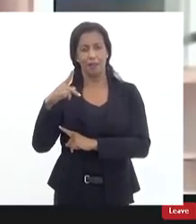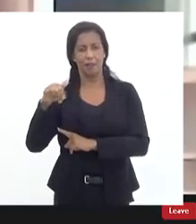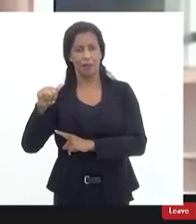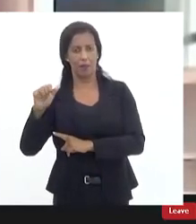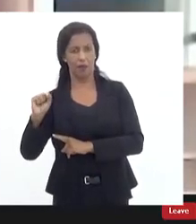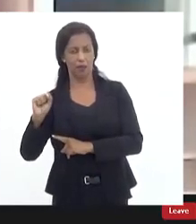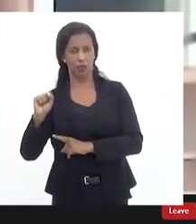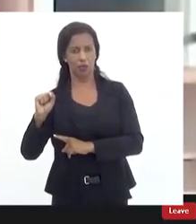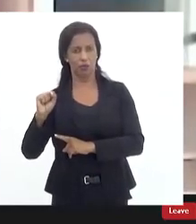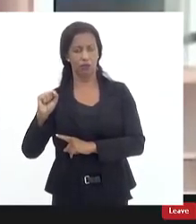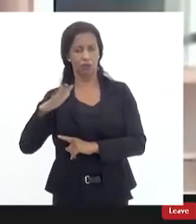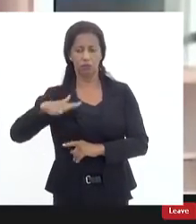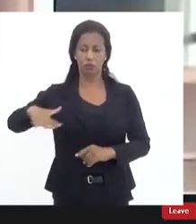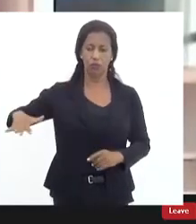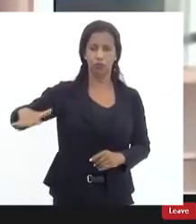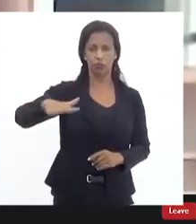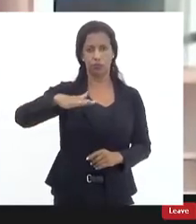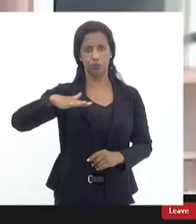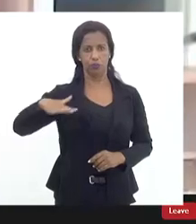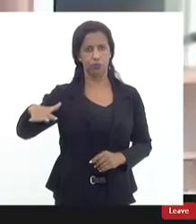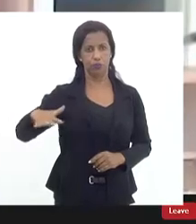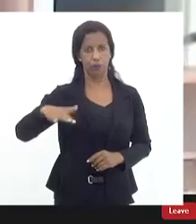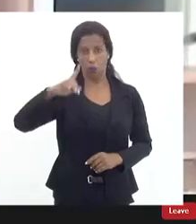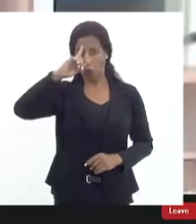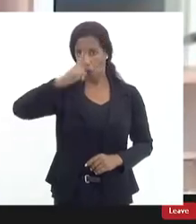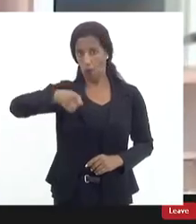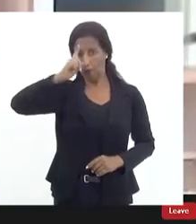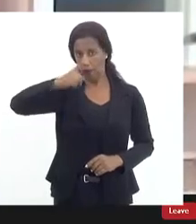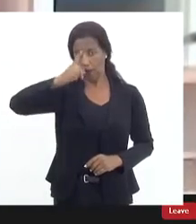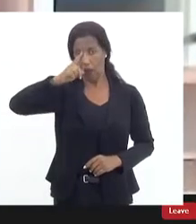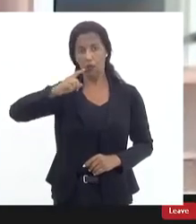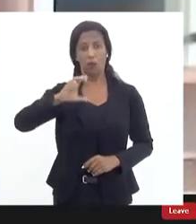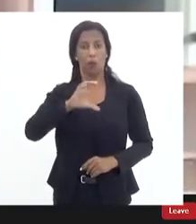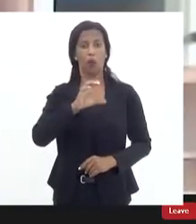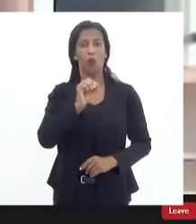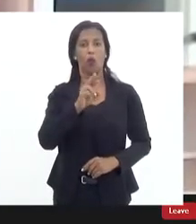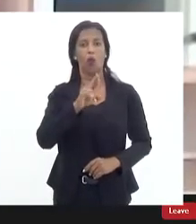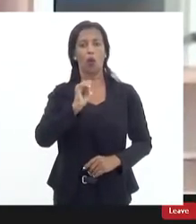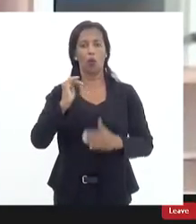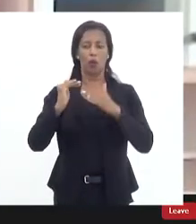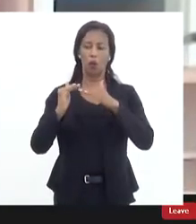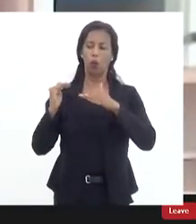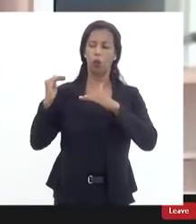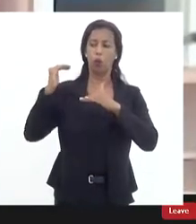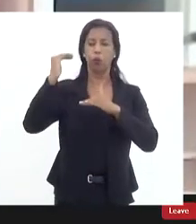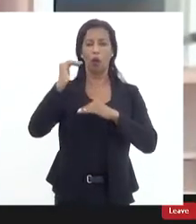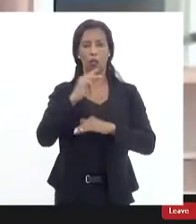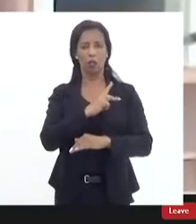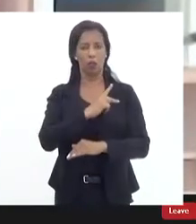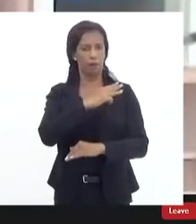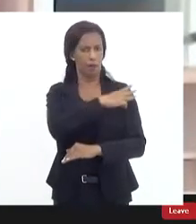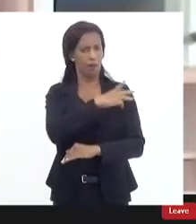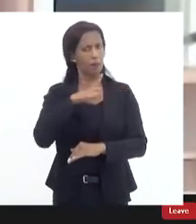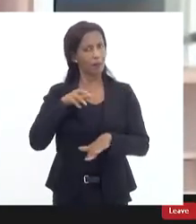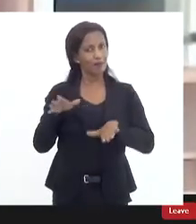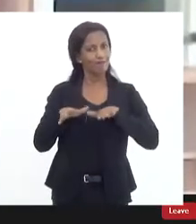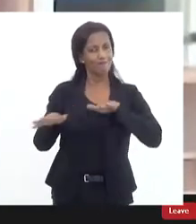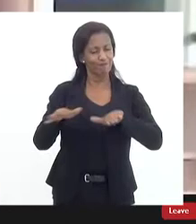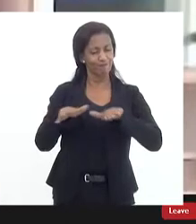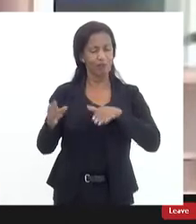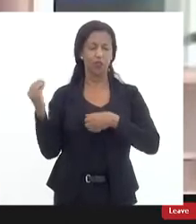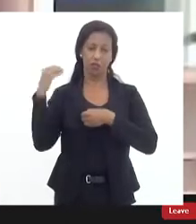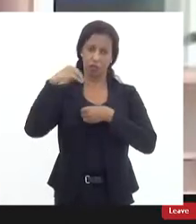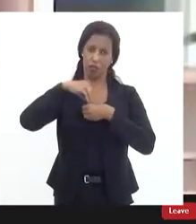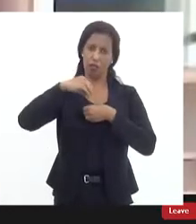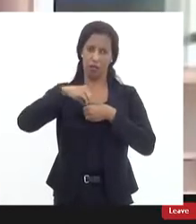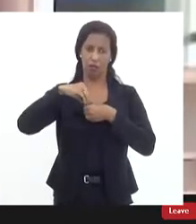que são necessariamente comandados por um coronel da polícia militar então existe um movimento já dentro